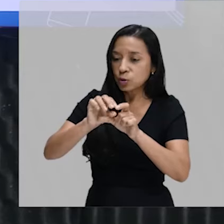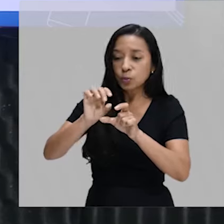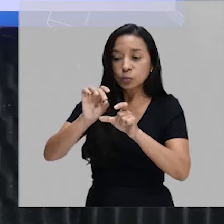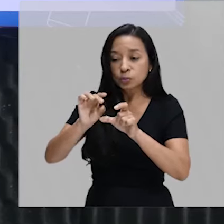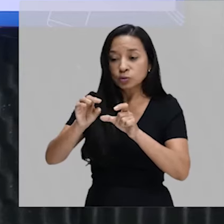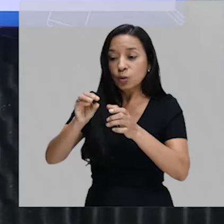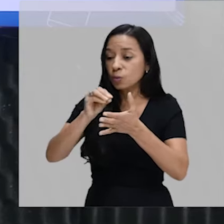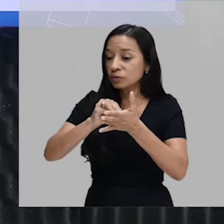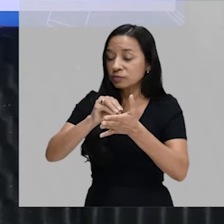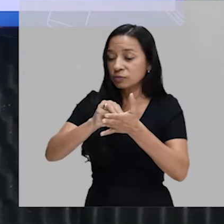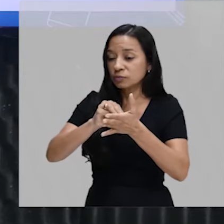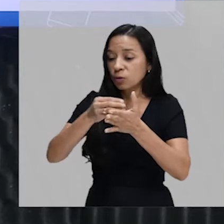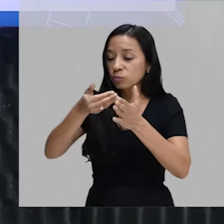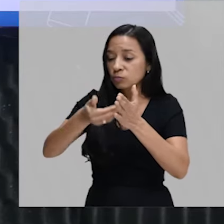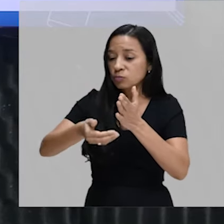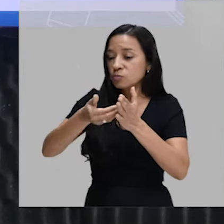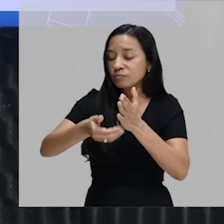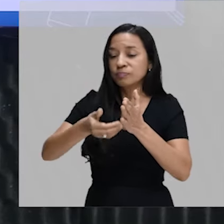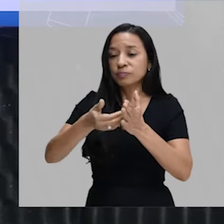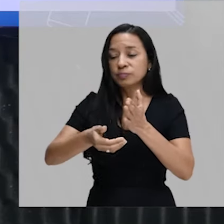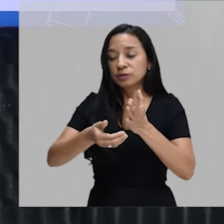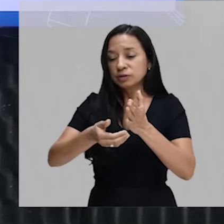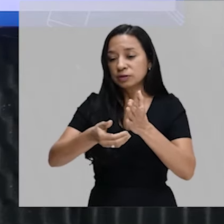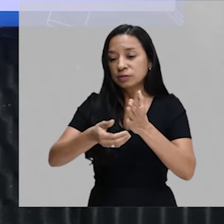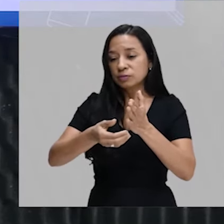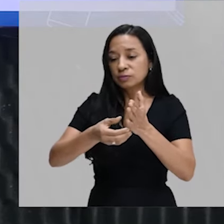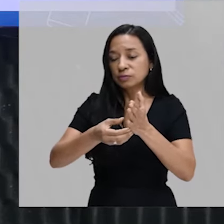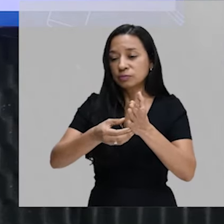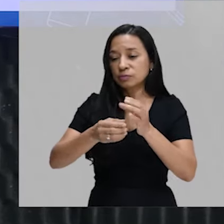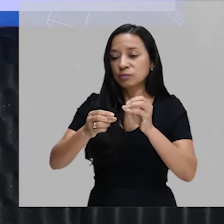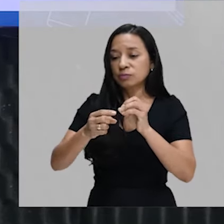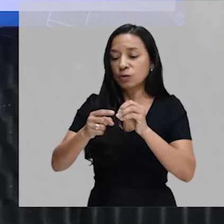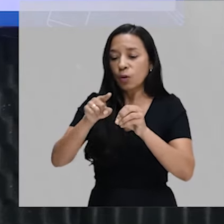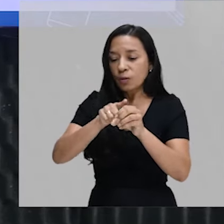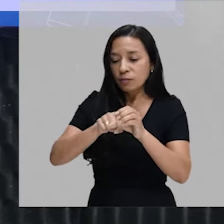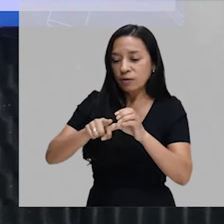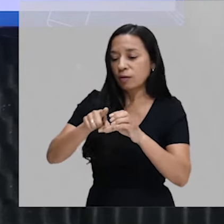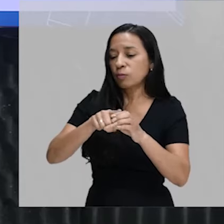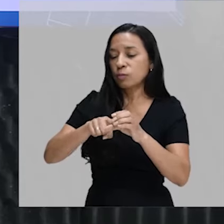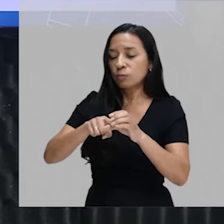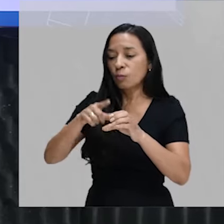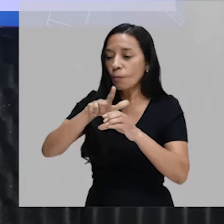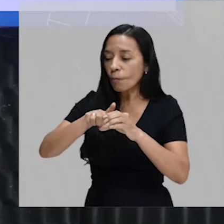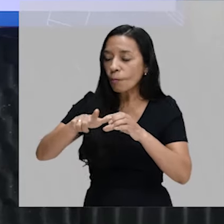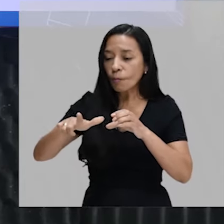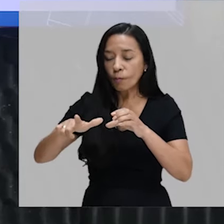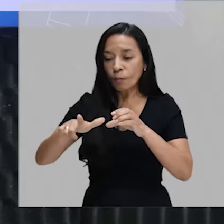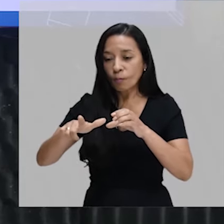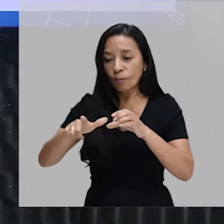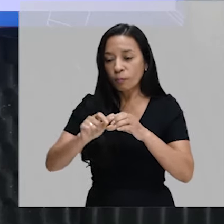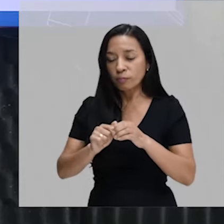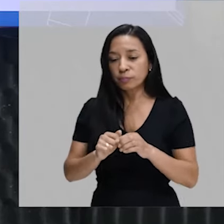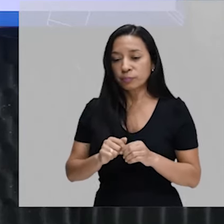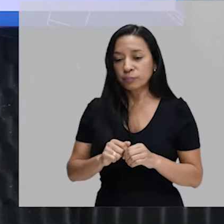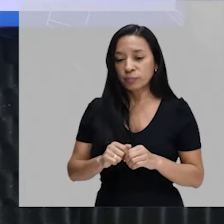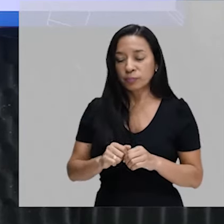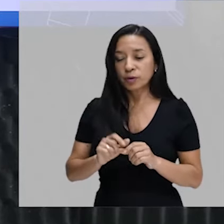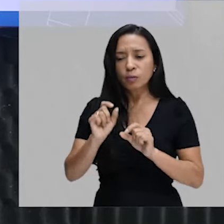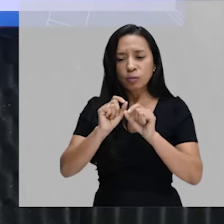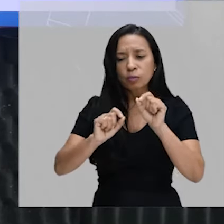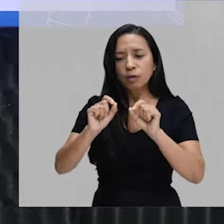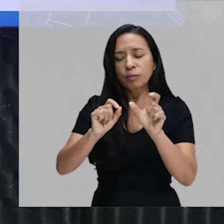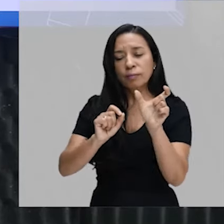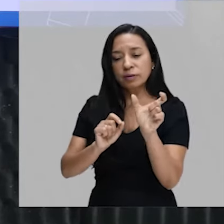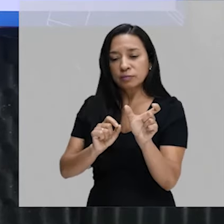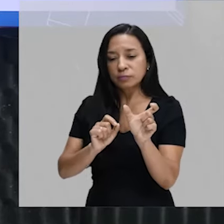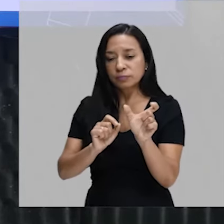Que a gente chama... Vai ficar só um vaculo residual. Ok? Com os restos da digestão. Então, aqui